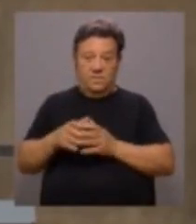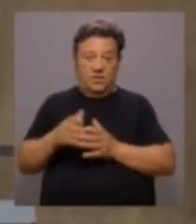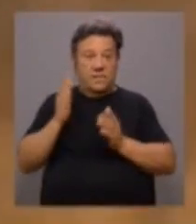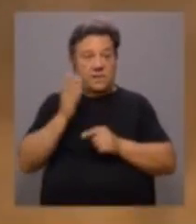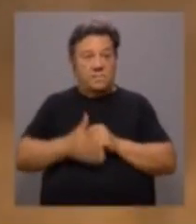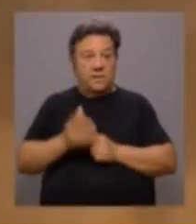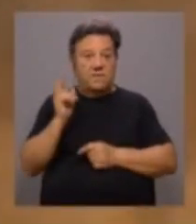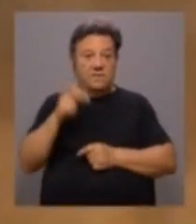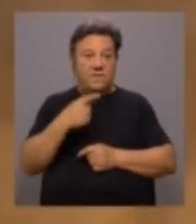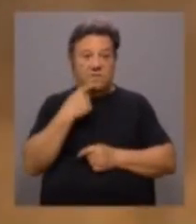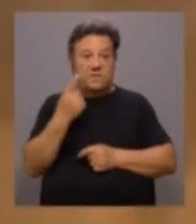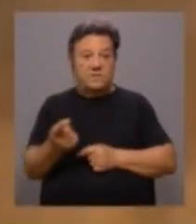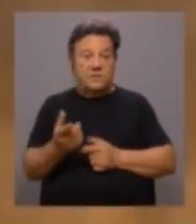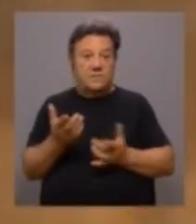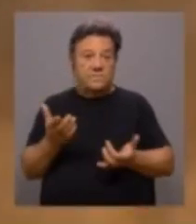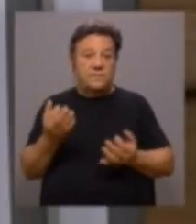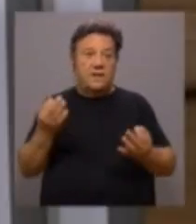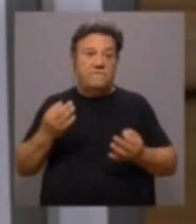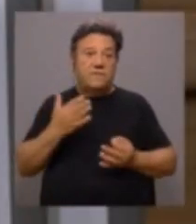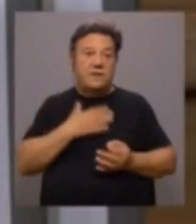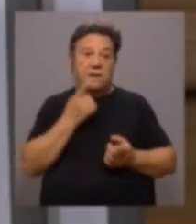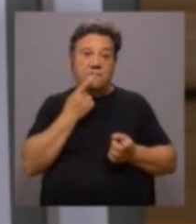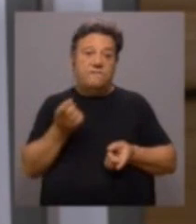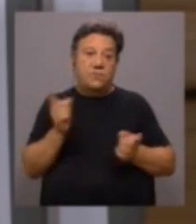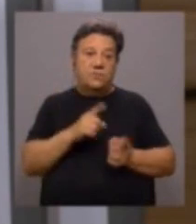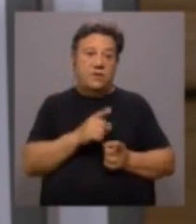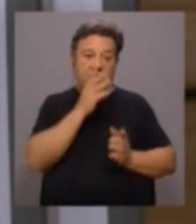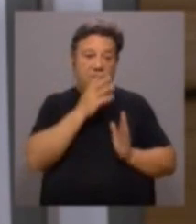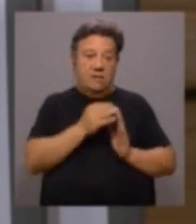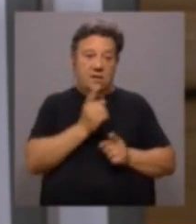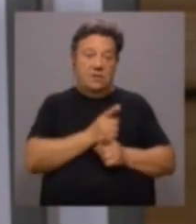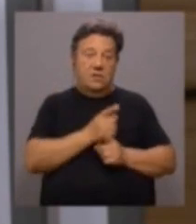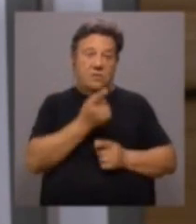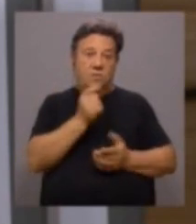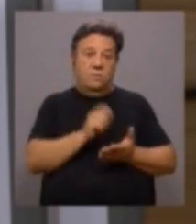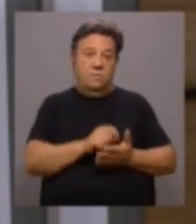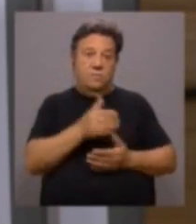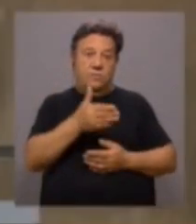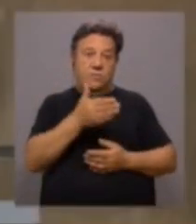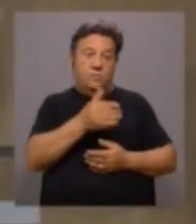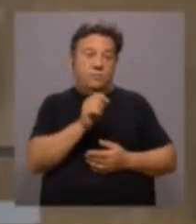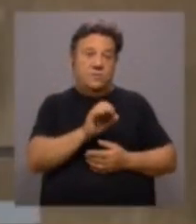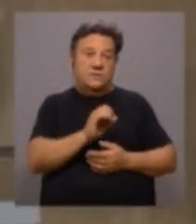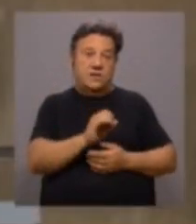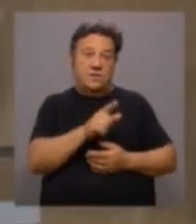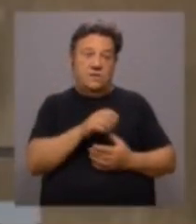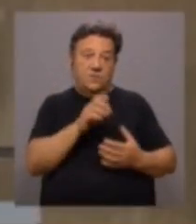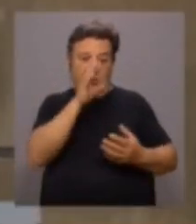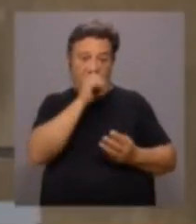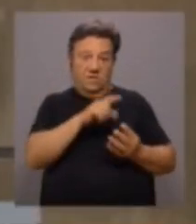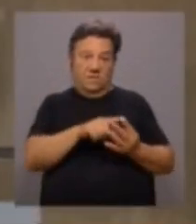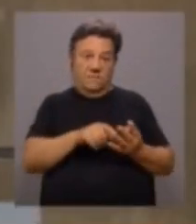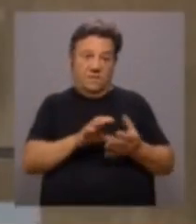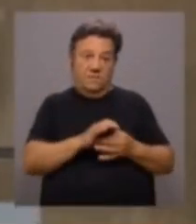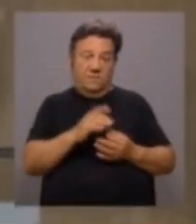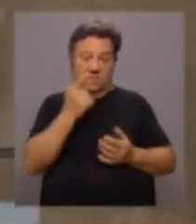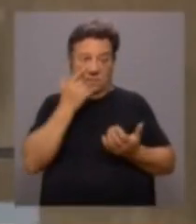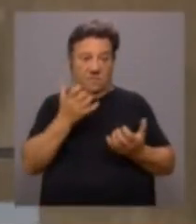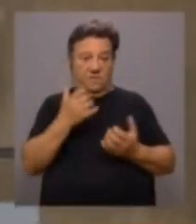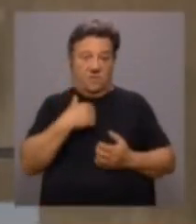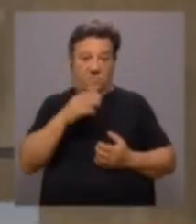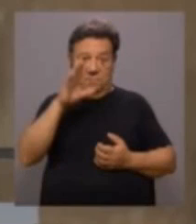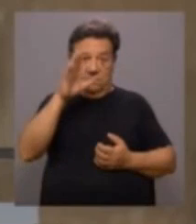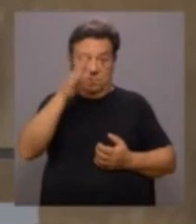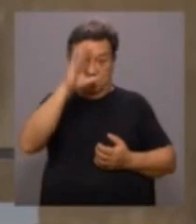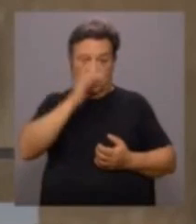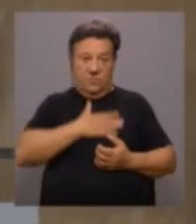de repente vem dizer que afinal quer voltar à versão um ponto zero, digamos assim, da geringonça. Eu acho que é óbvio, eu acho que o primeiro-ministro